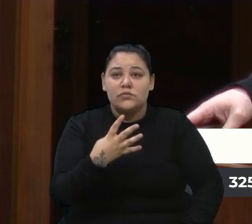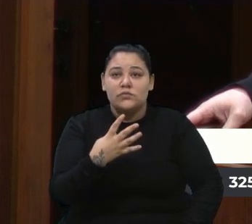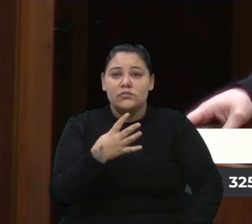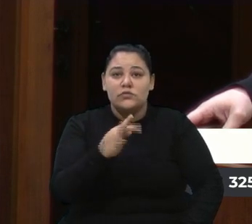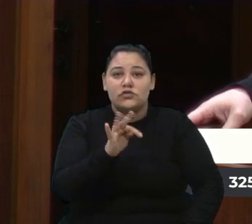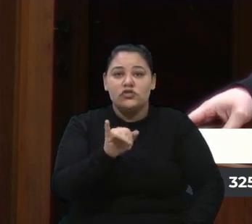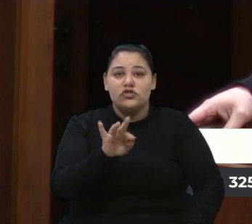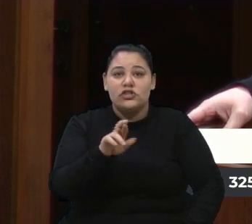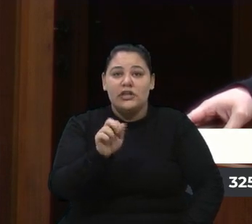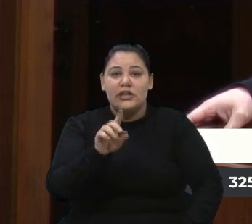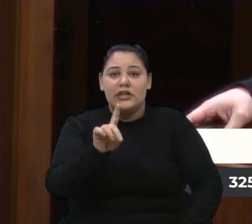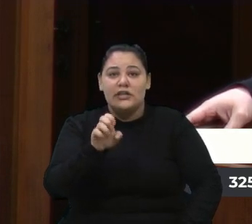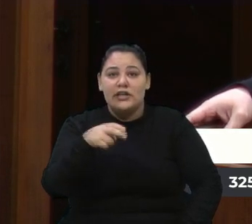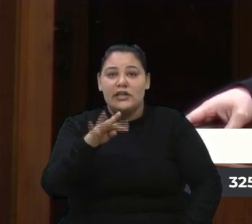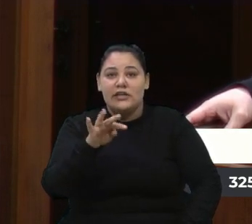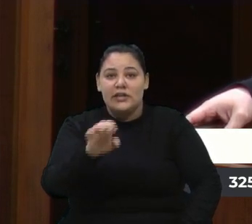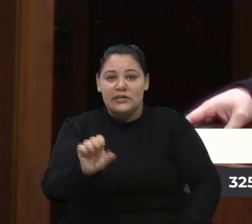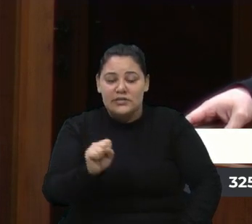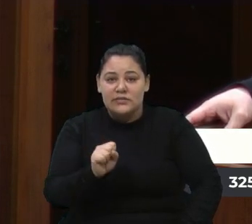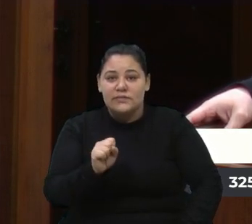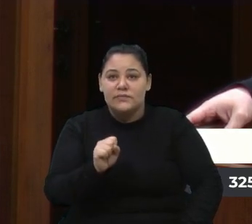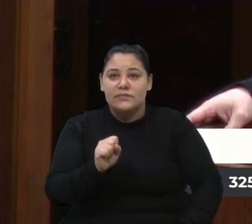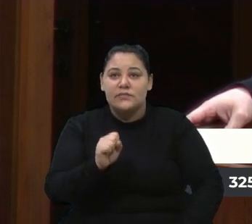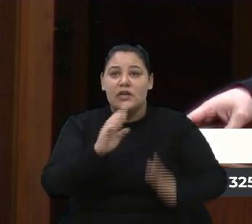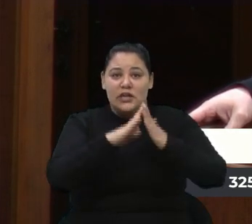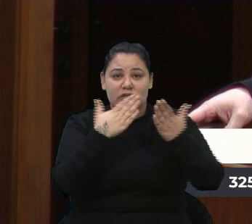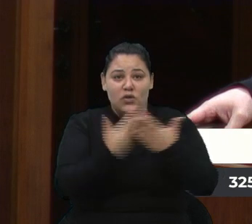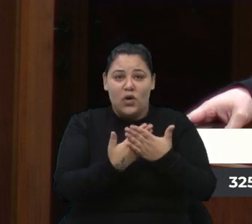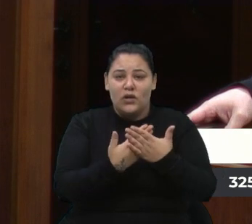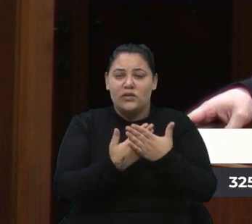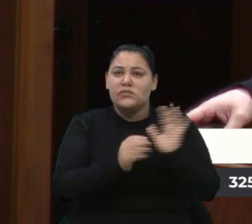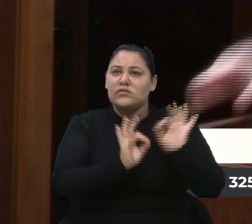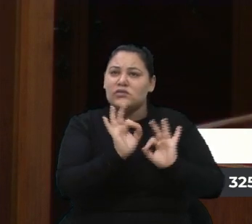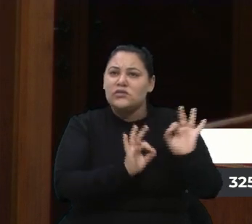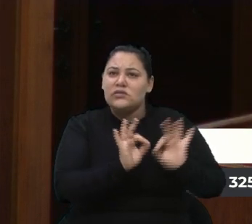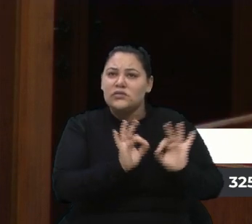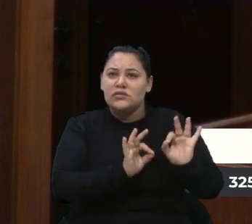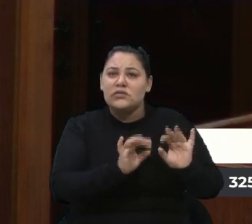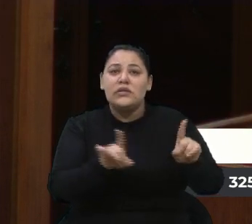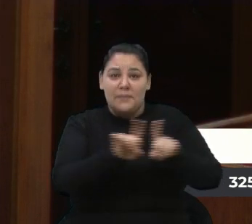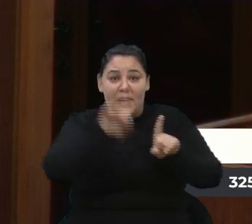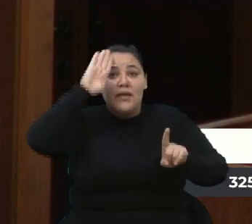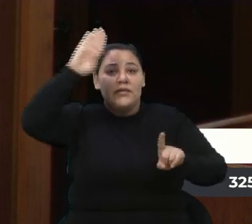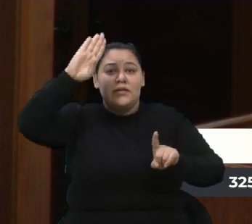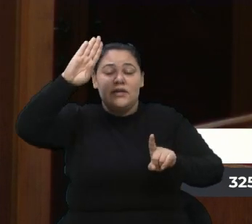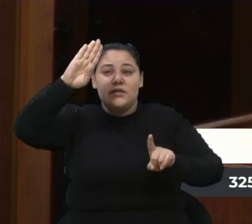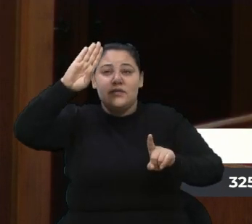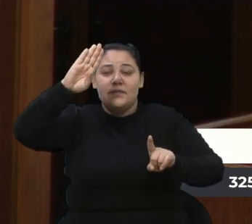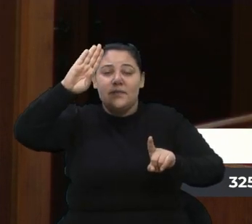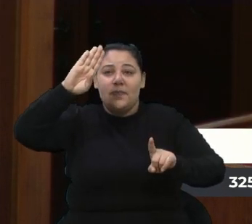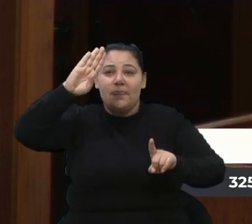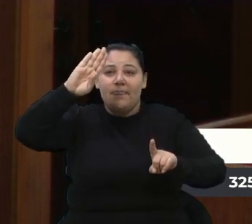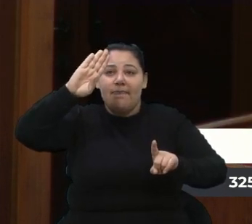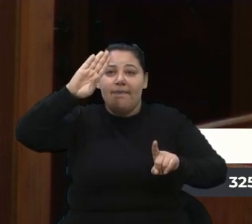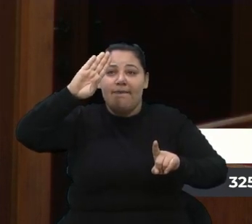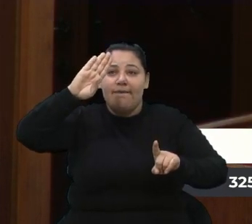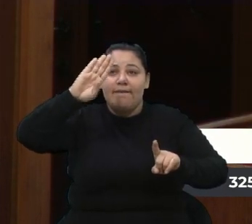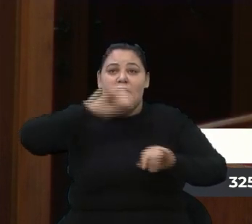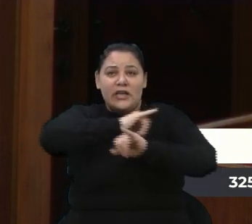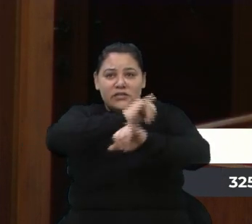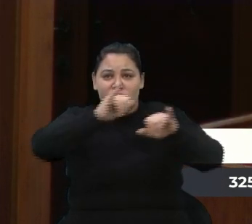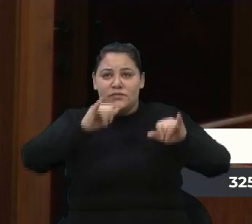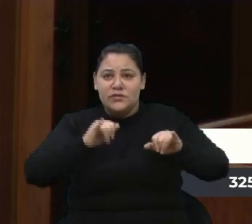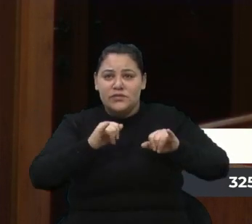a escola preparatória de cadetes do ar, que é militar também, e os índices das escolas cívico